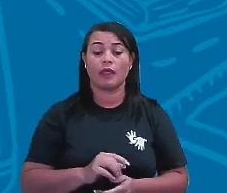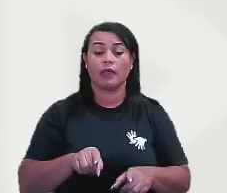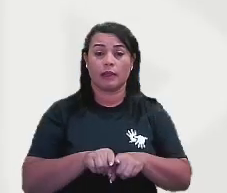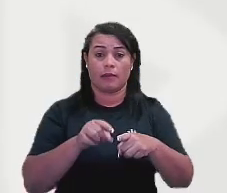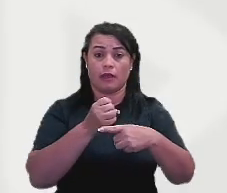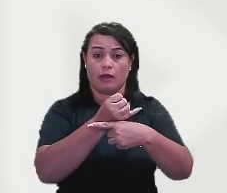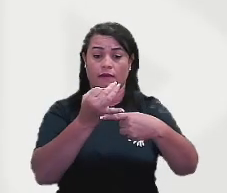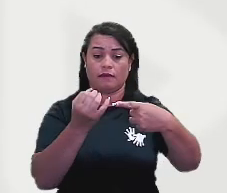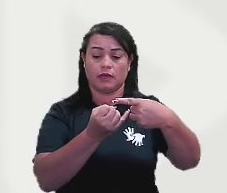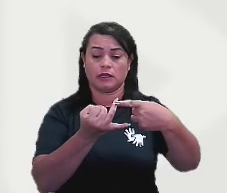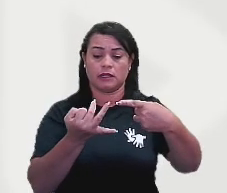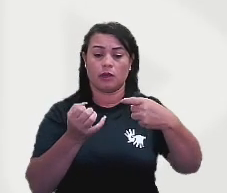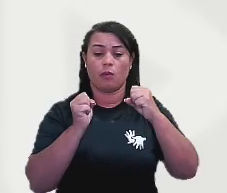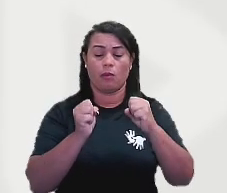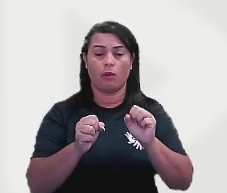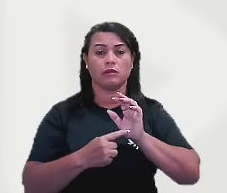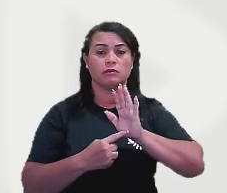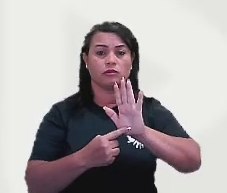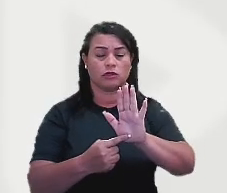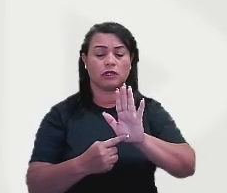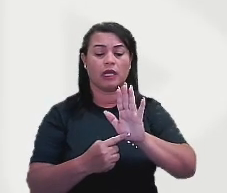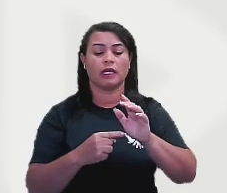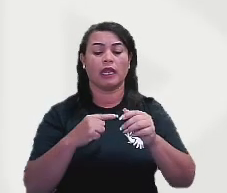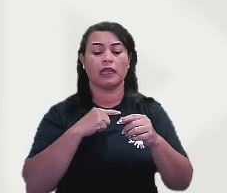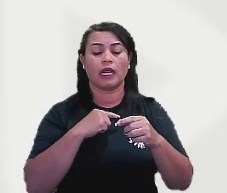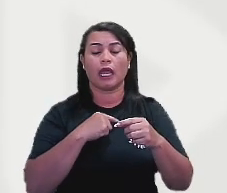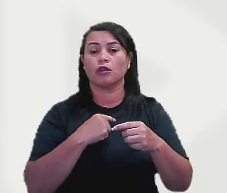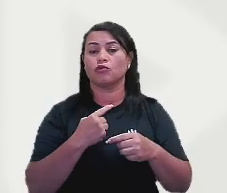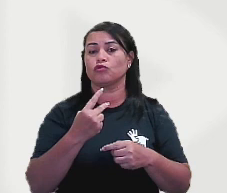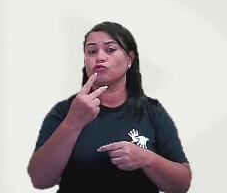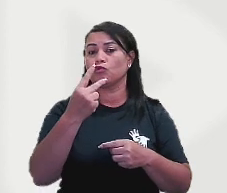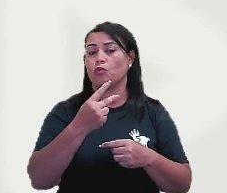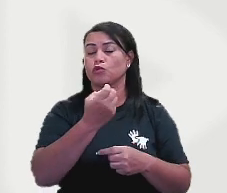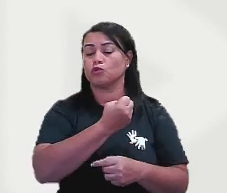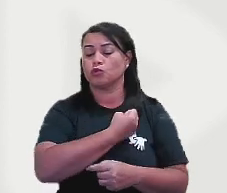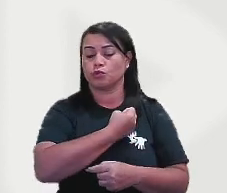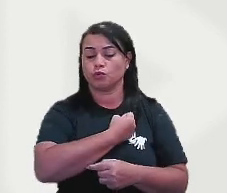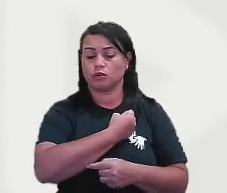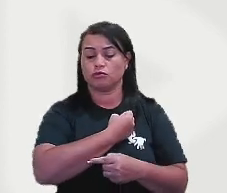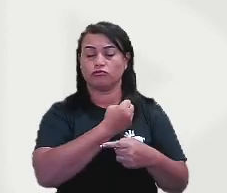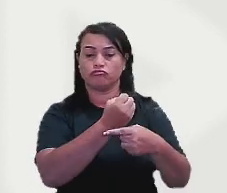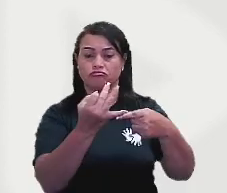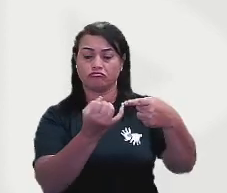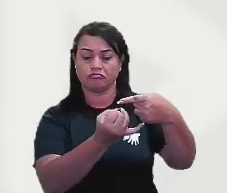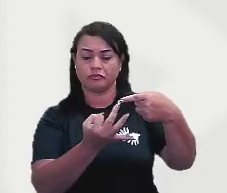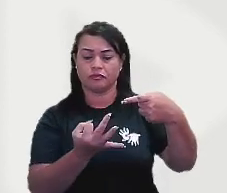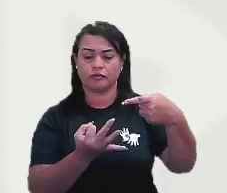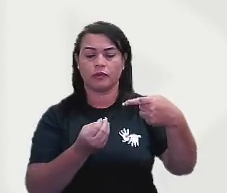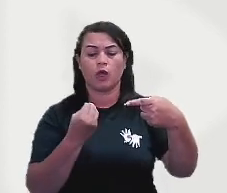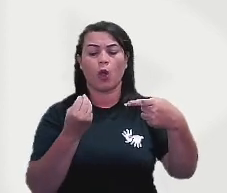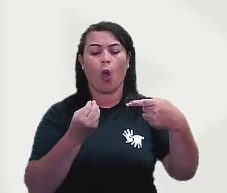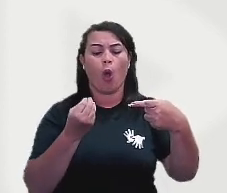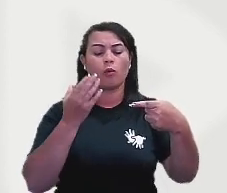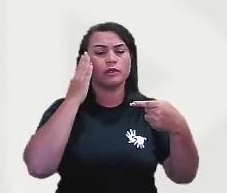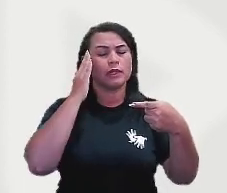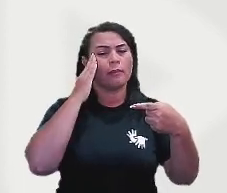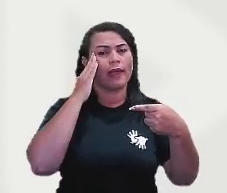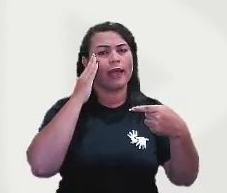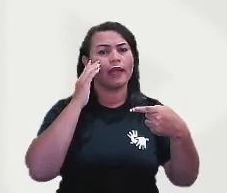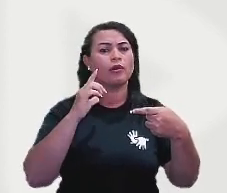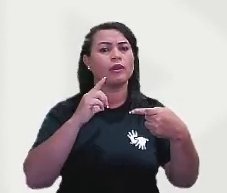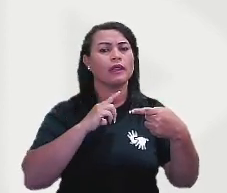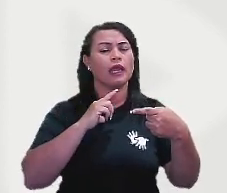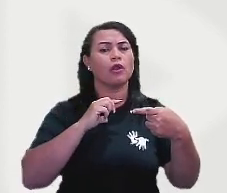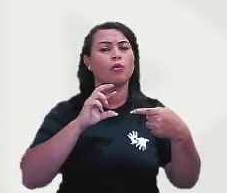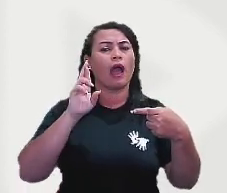também pode ser considerada como quociente entre dois números. Quando isso acontece, a fração é uma